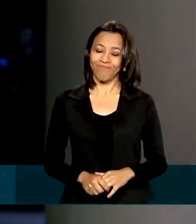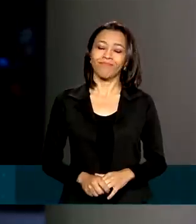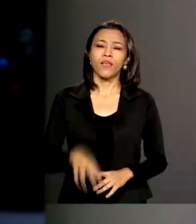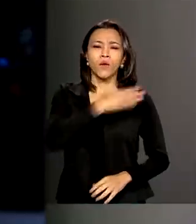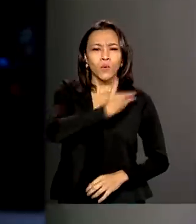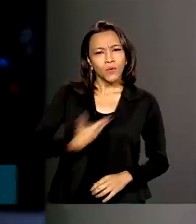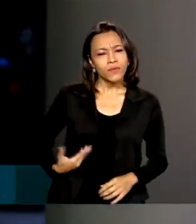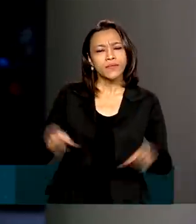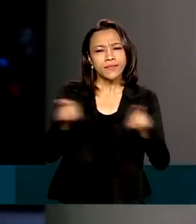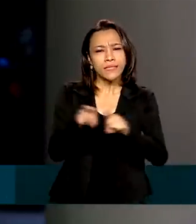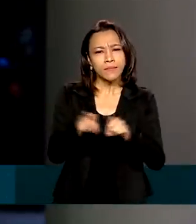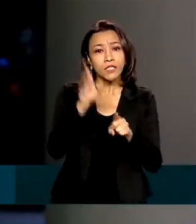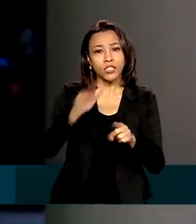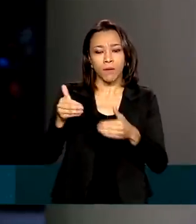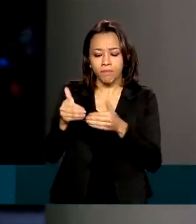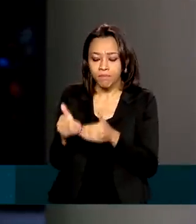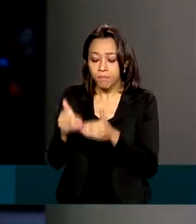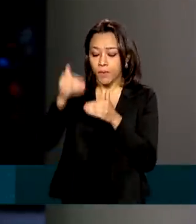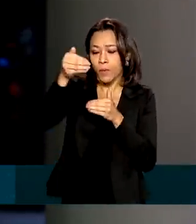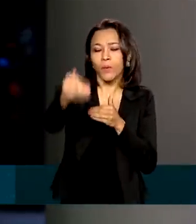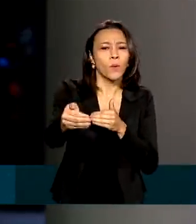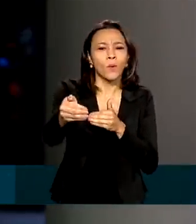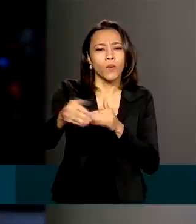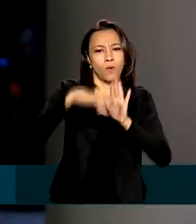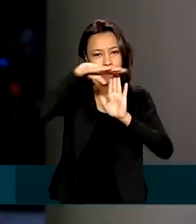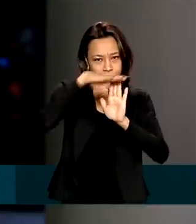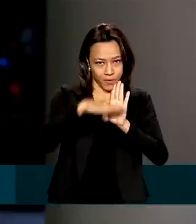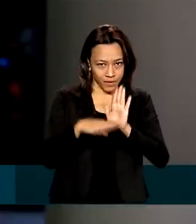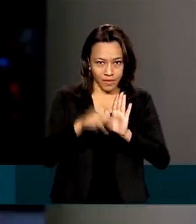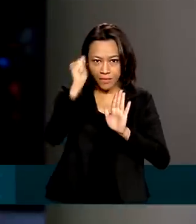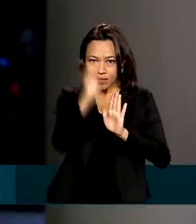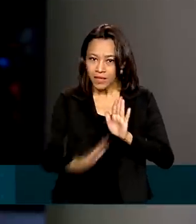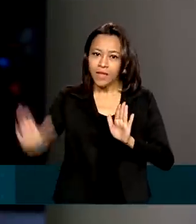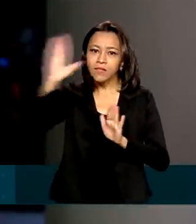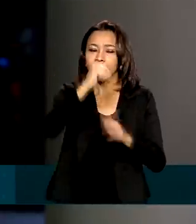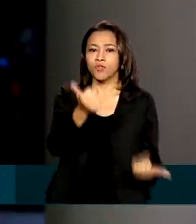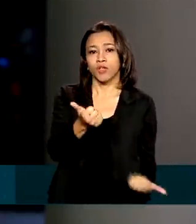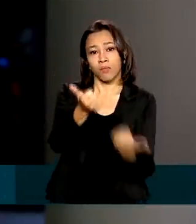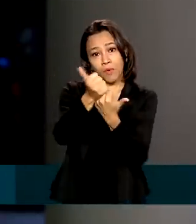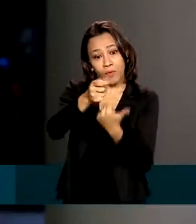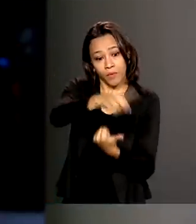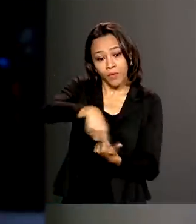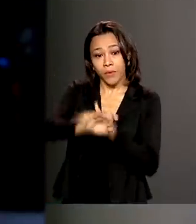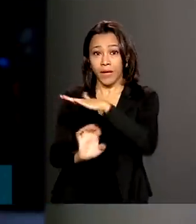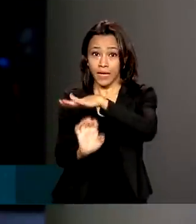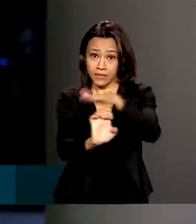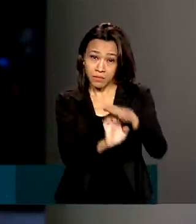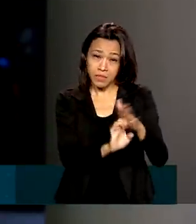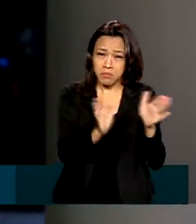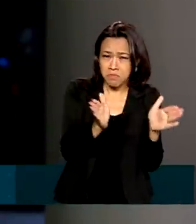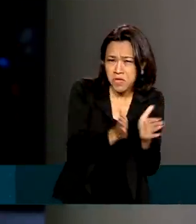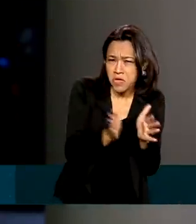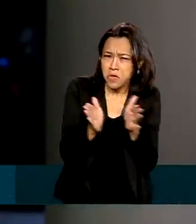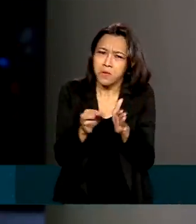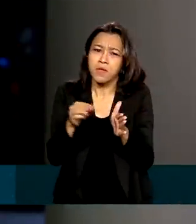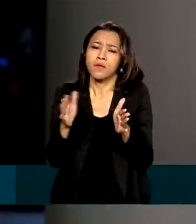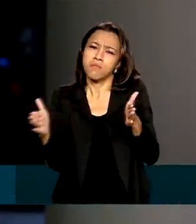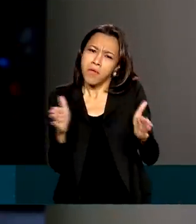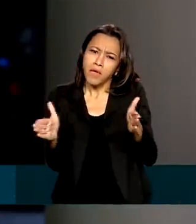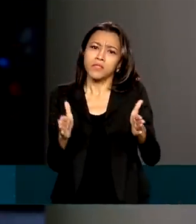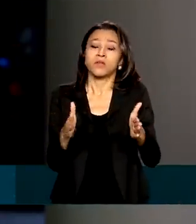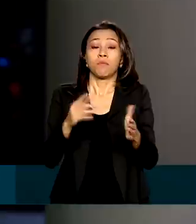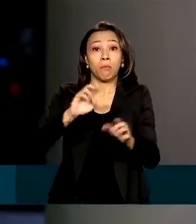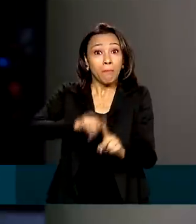também prorrogou o Programa Nacional de Apoio às Microempresas e Empresas de Pequeno Porte, o PRONAMP, por mais 3